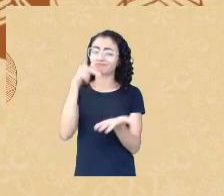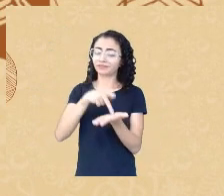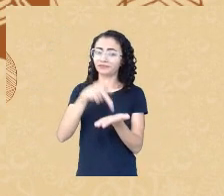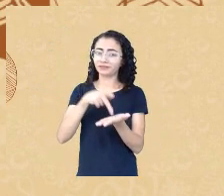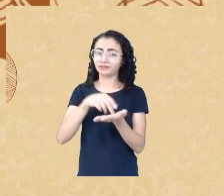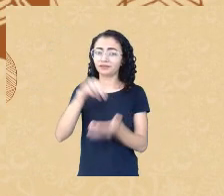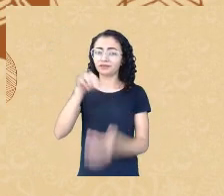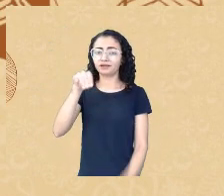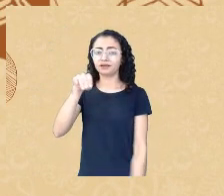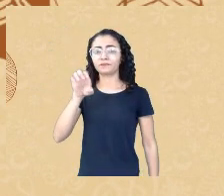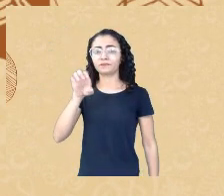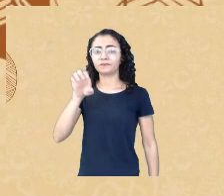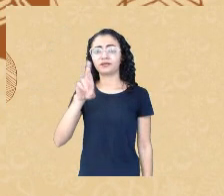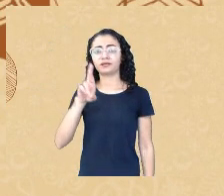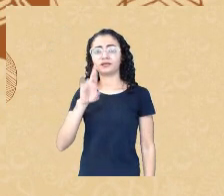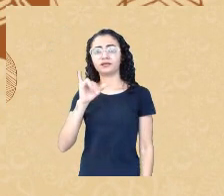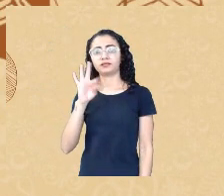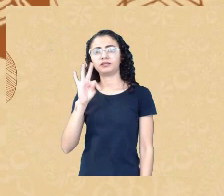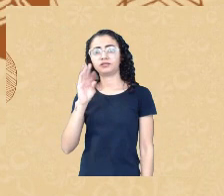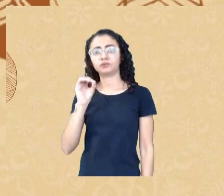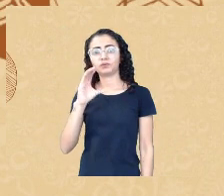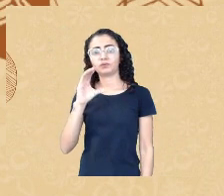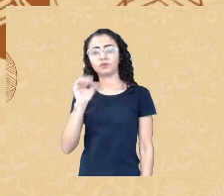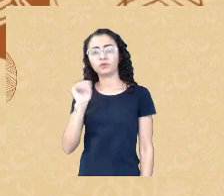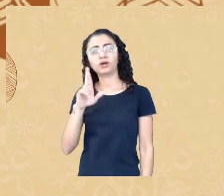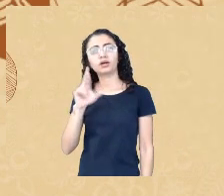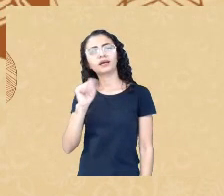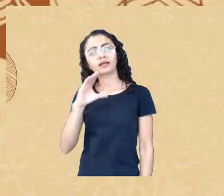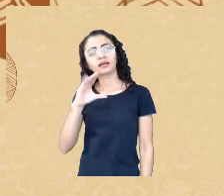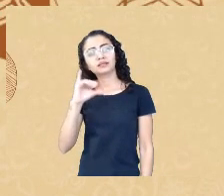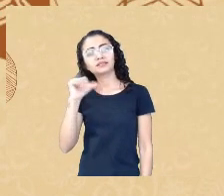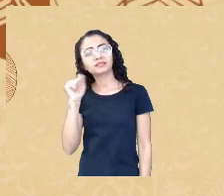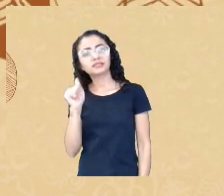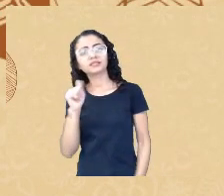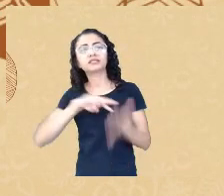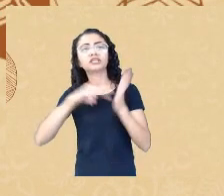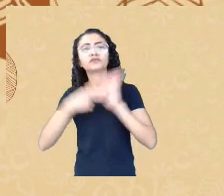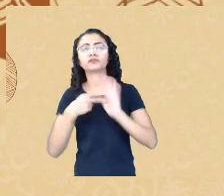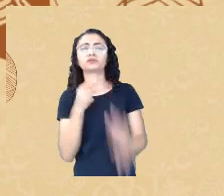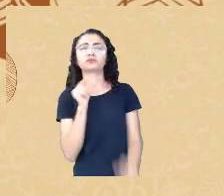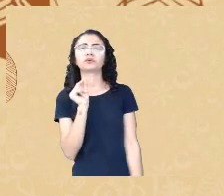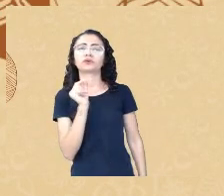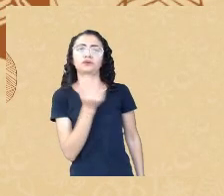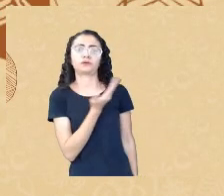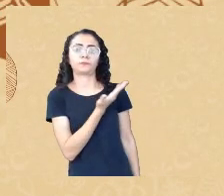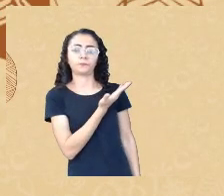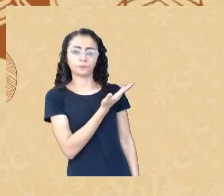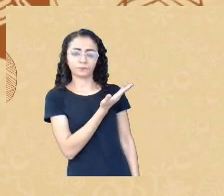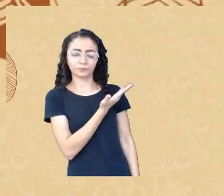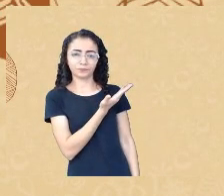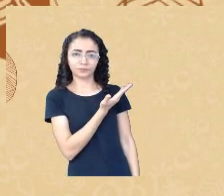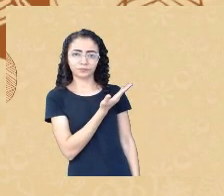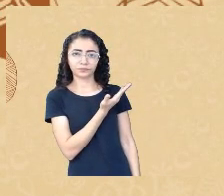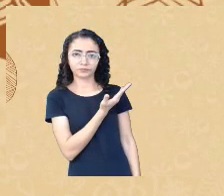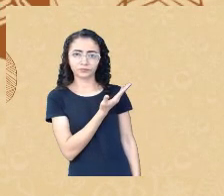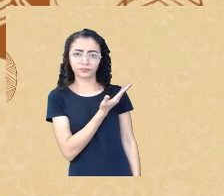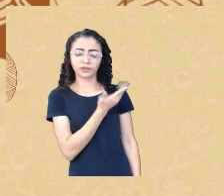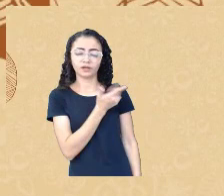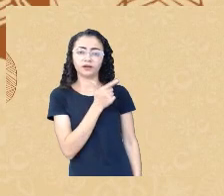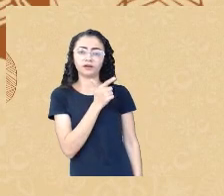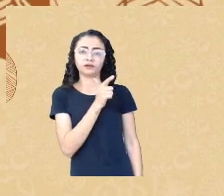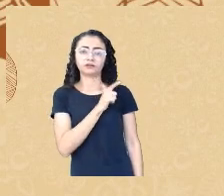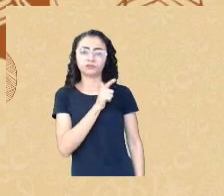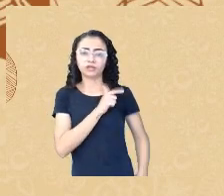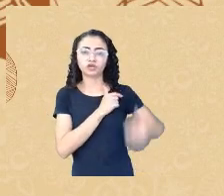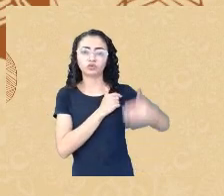vocês veem nessa charge aqui do lado direito então é uma engrenagem que vai perpetuando esse ciclo